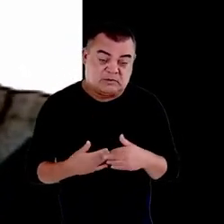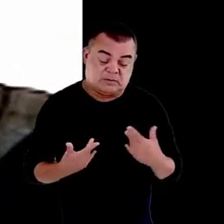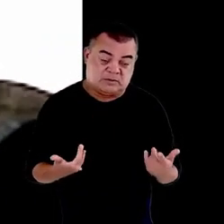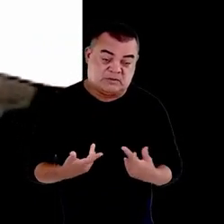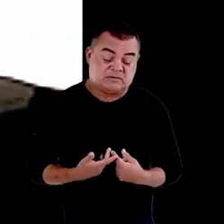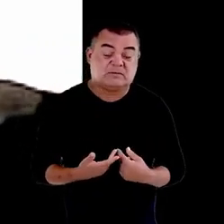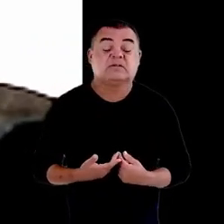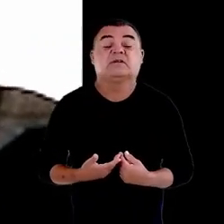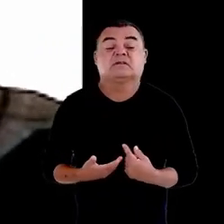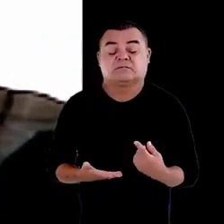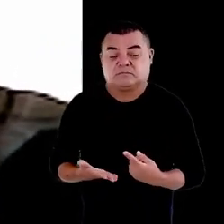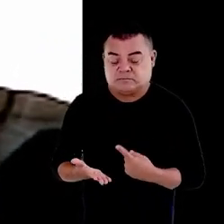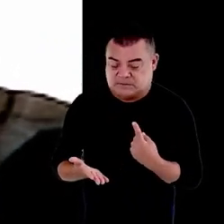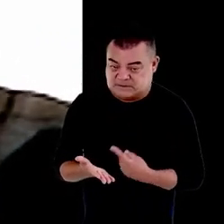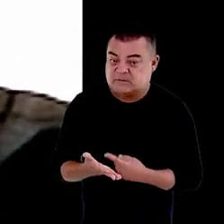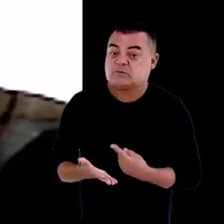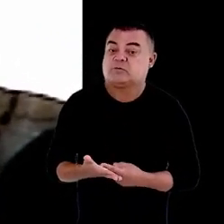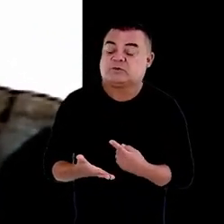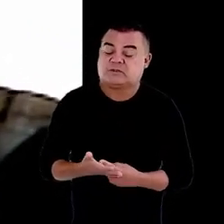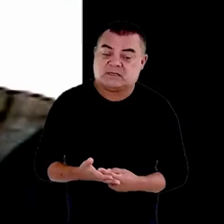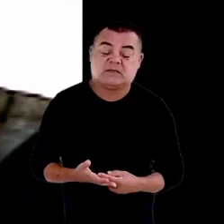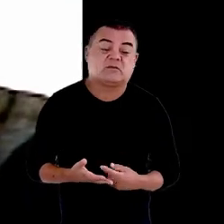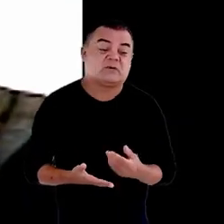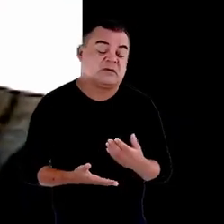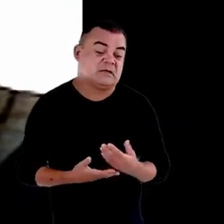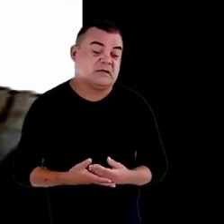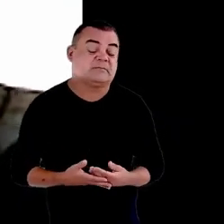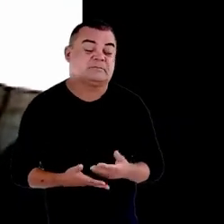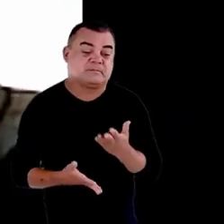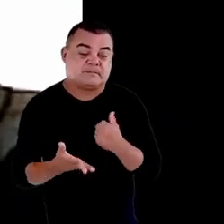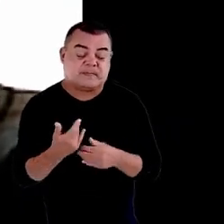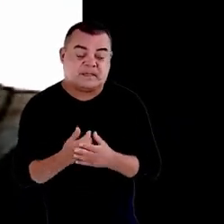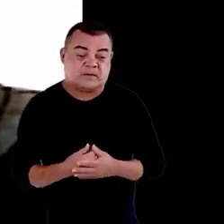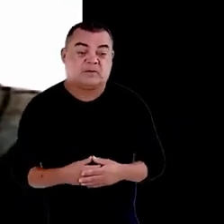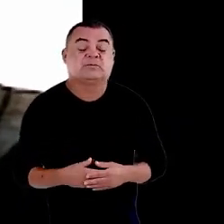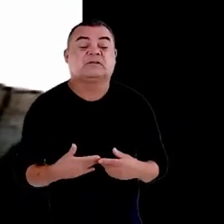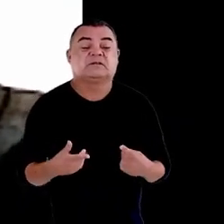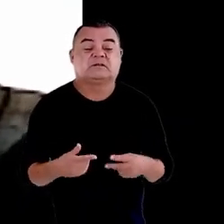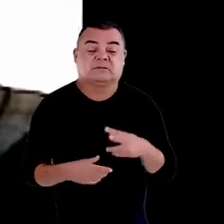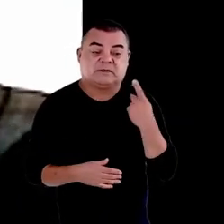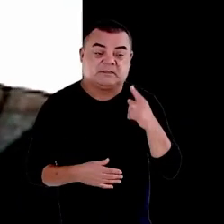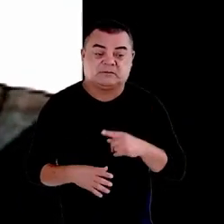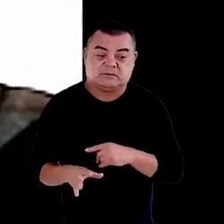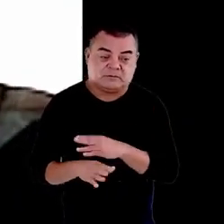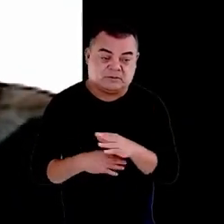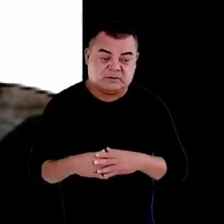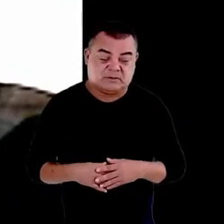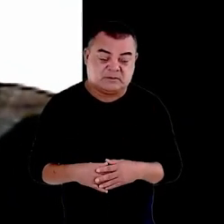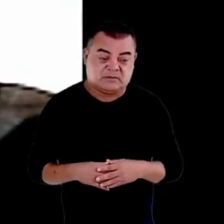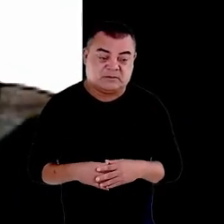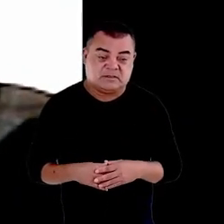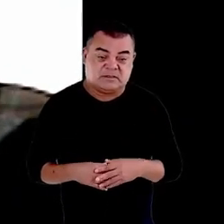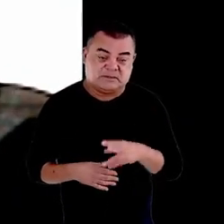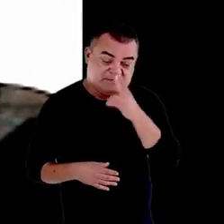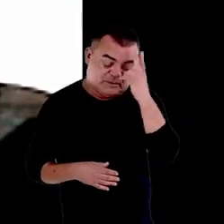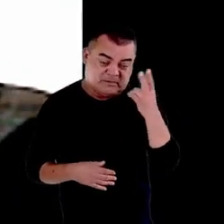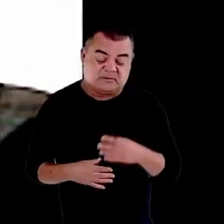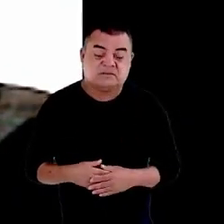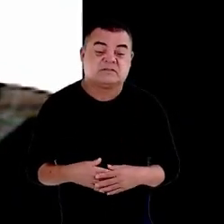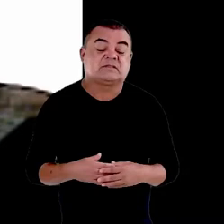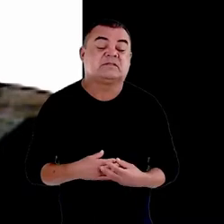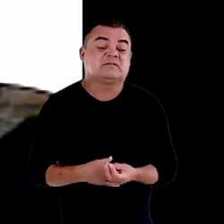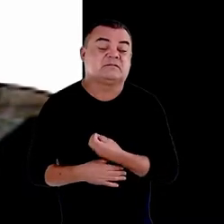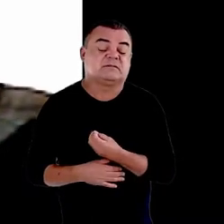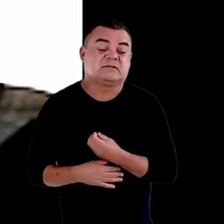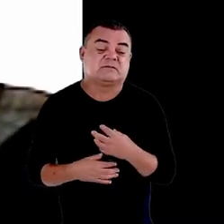política de alimentação ininterrupta e nutricional para todas as pessoas que sobrevivem em condições tão difíceis